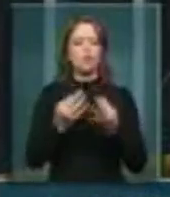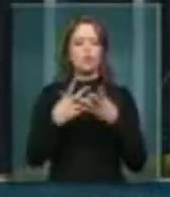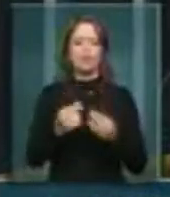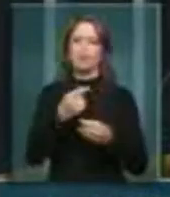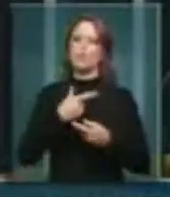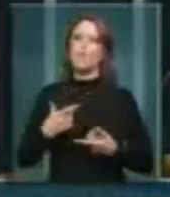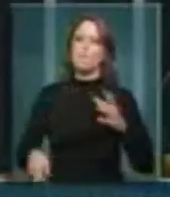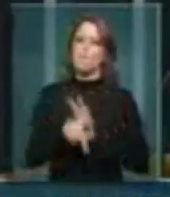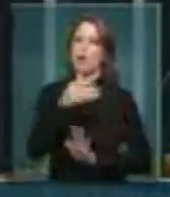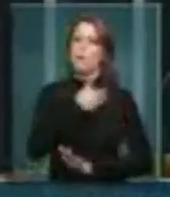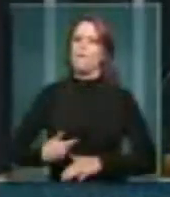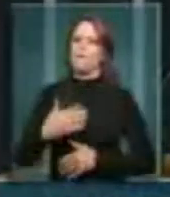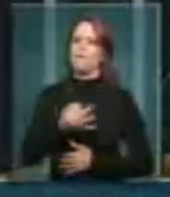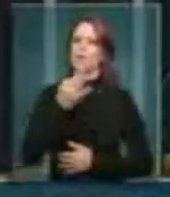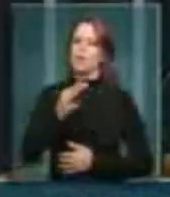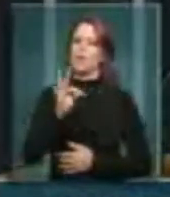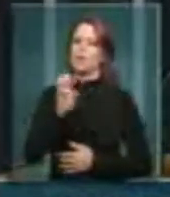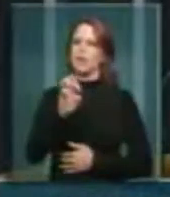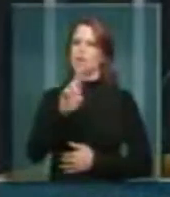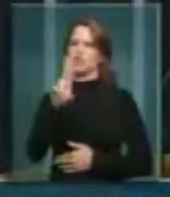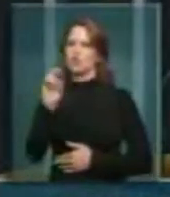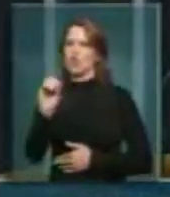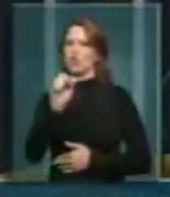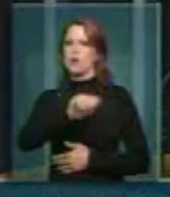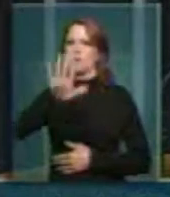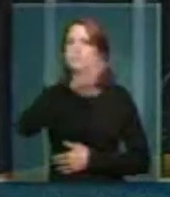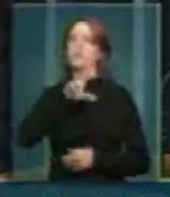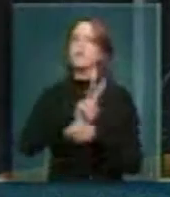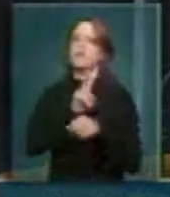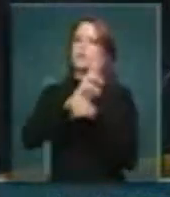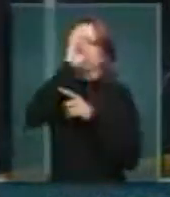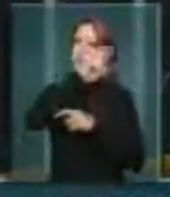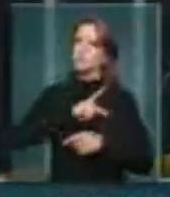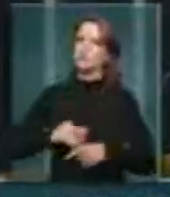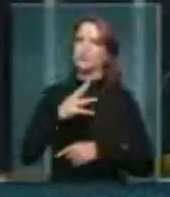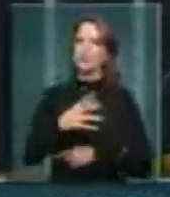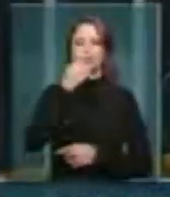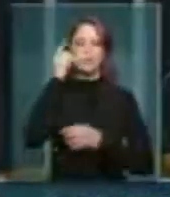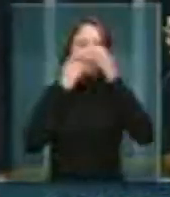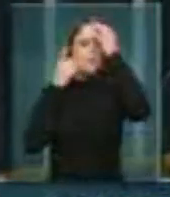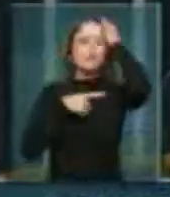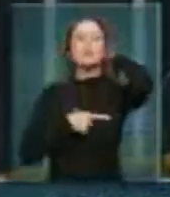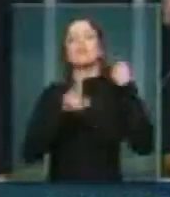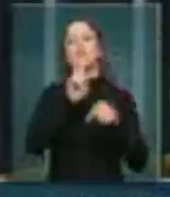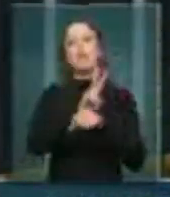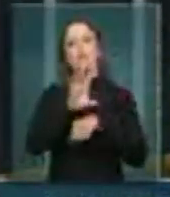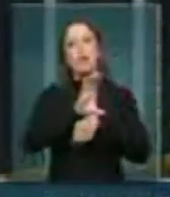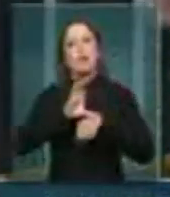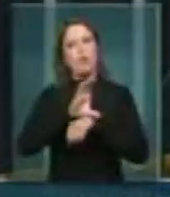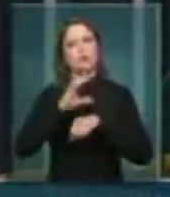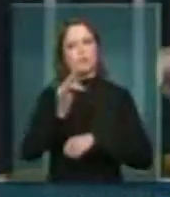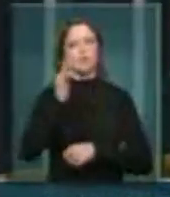Tesouro Nacional. E mais do que isso, defender, senhor presidente, senhoras e senhores parlamentares, defender a Constituição